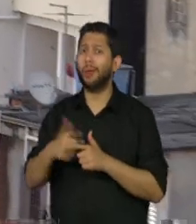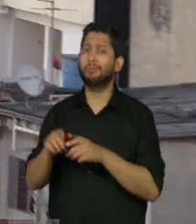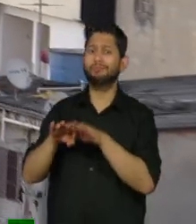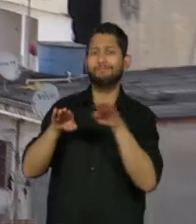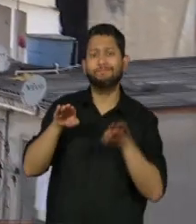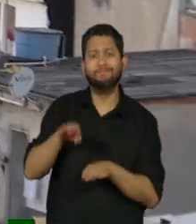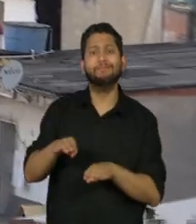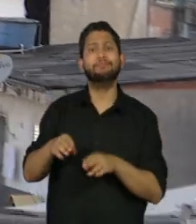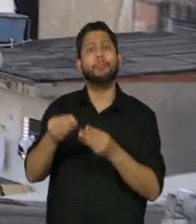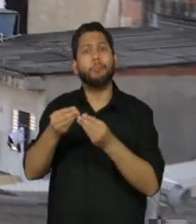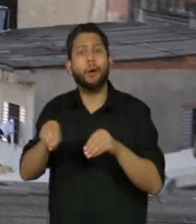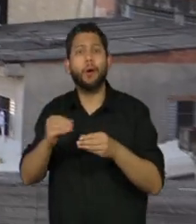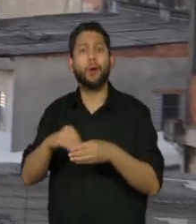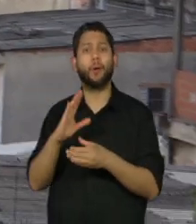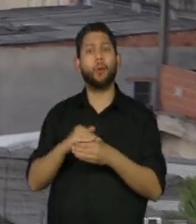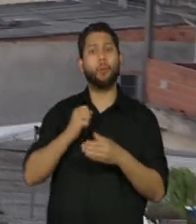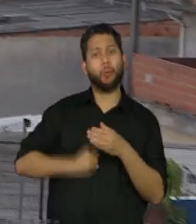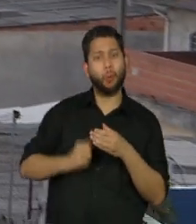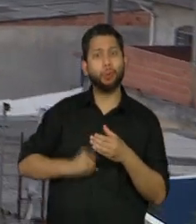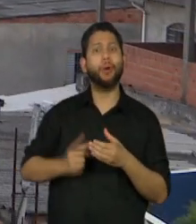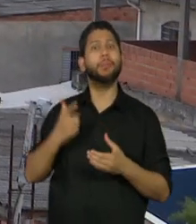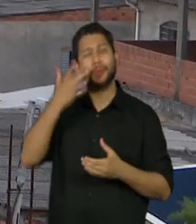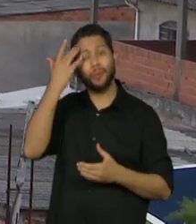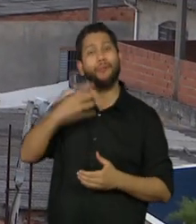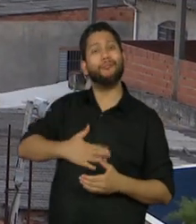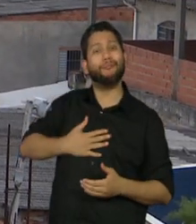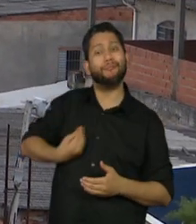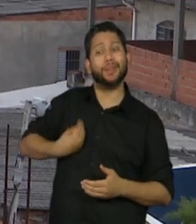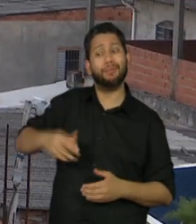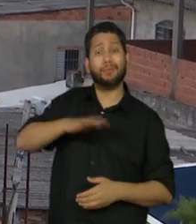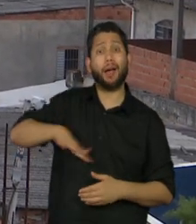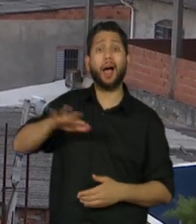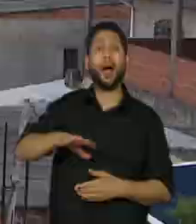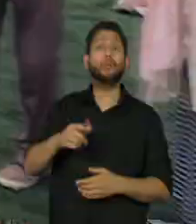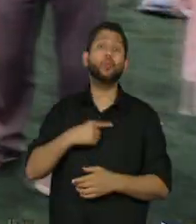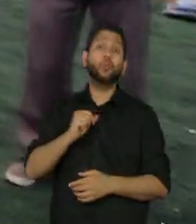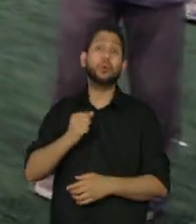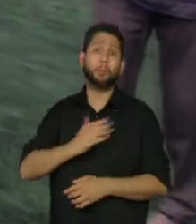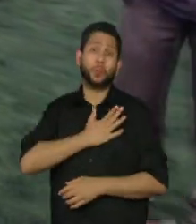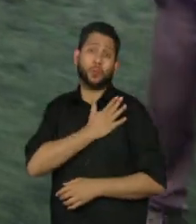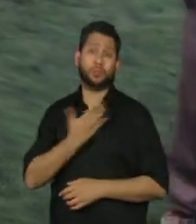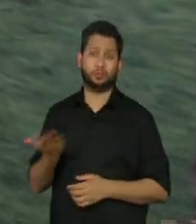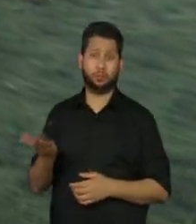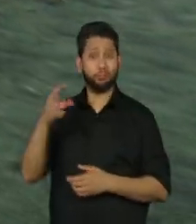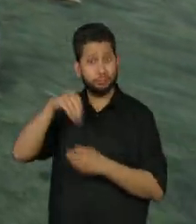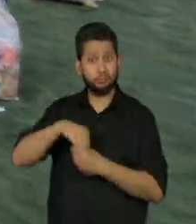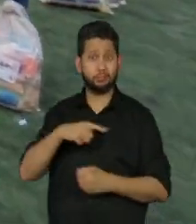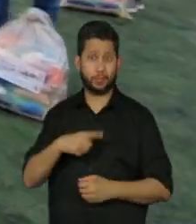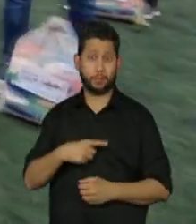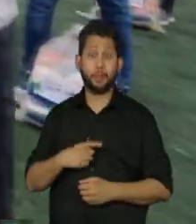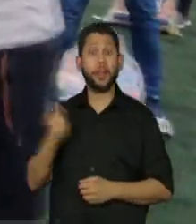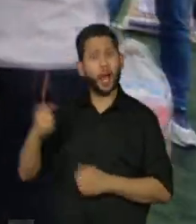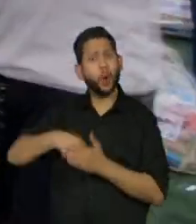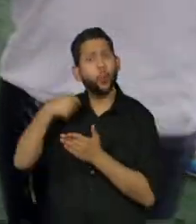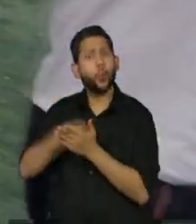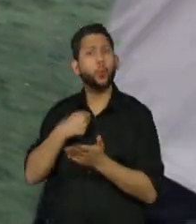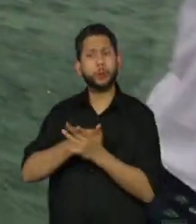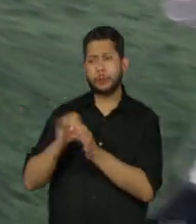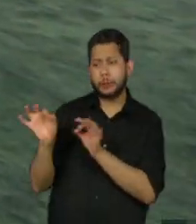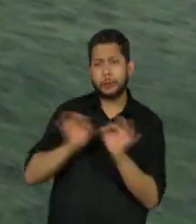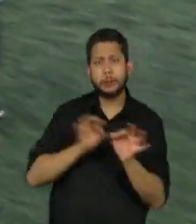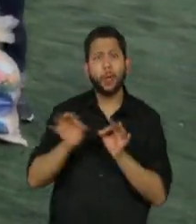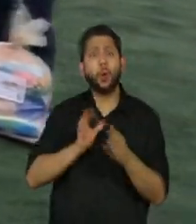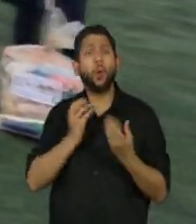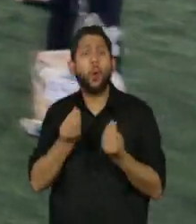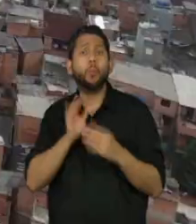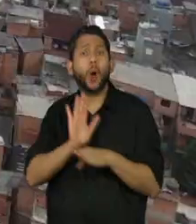exclusão como cidadãos, o preconceito. Na pandemia, se organizaram para evitar a disseminação da Covid-19 e ajudar quem não